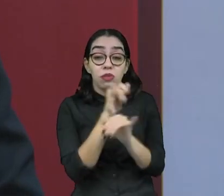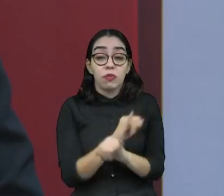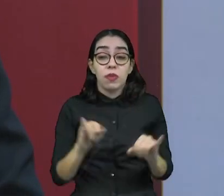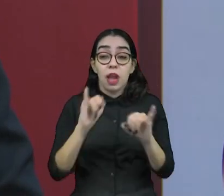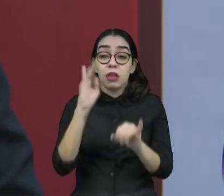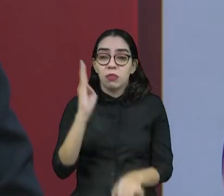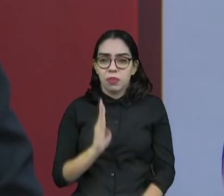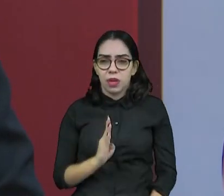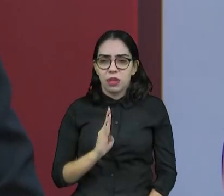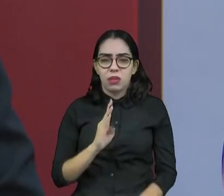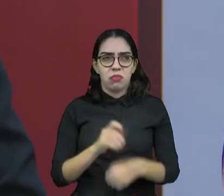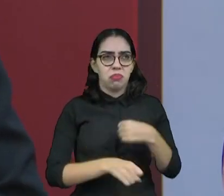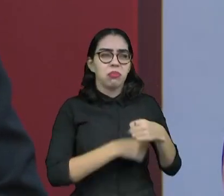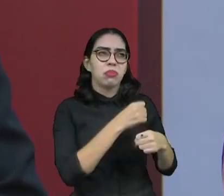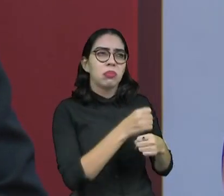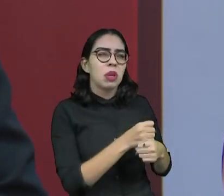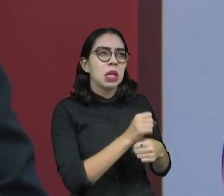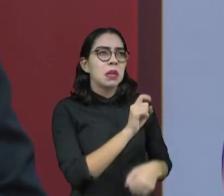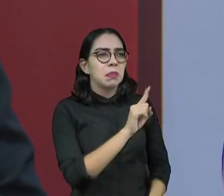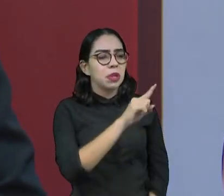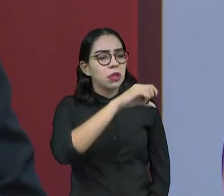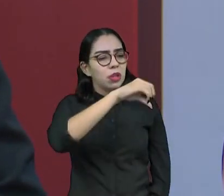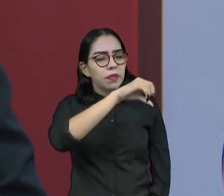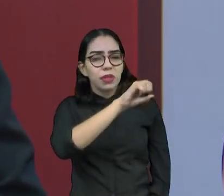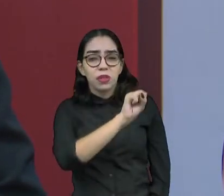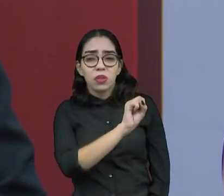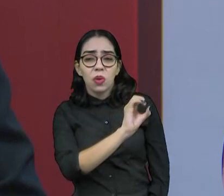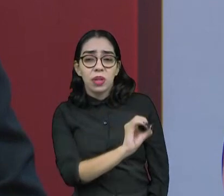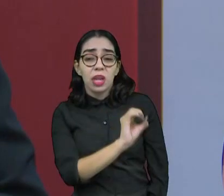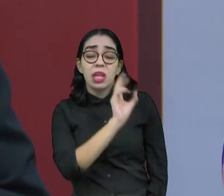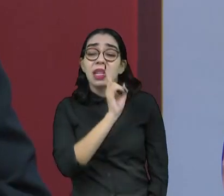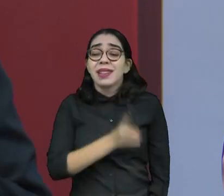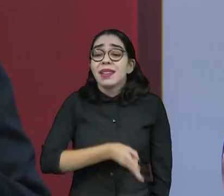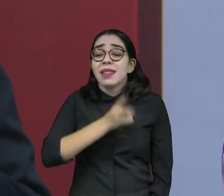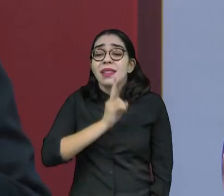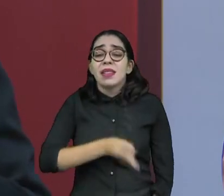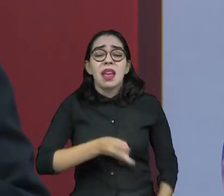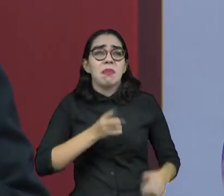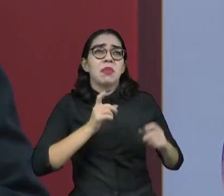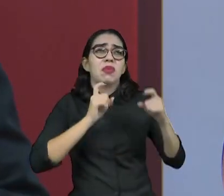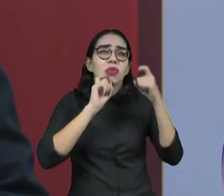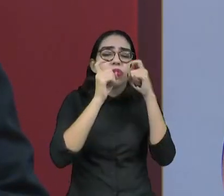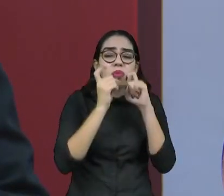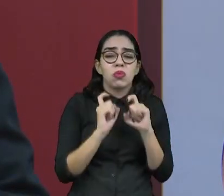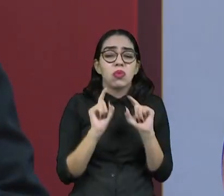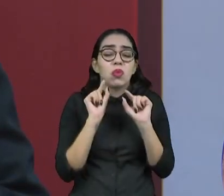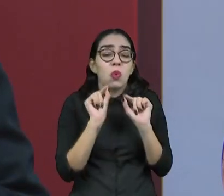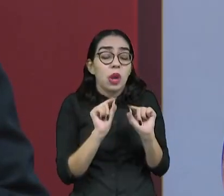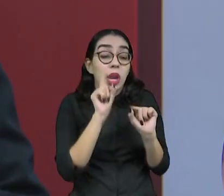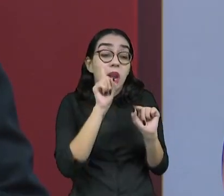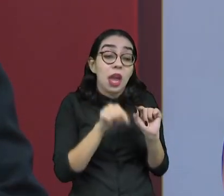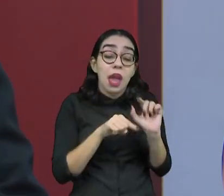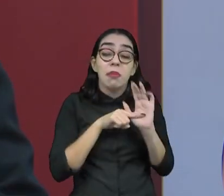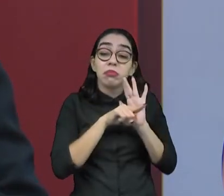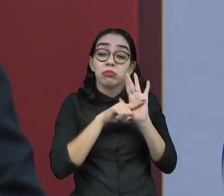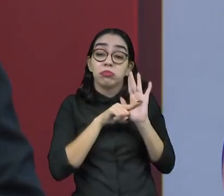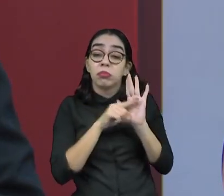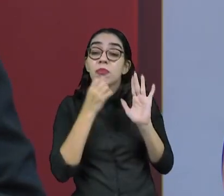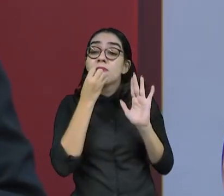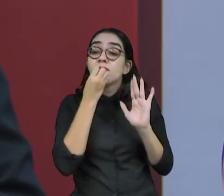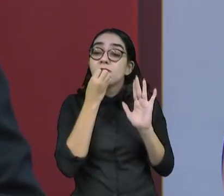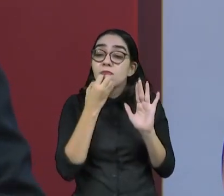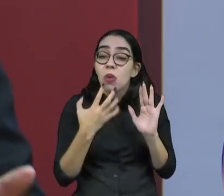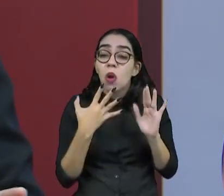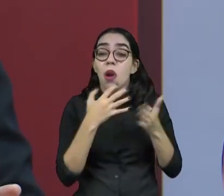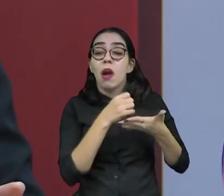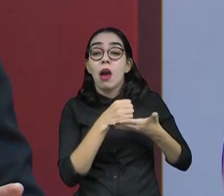na década de 80, e sempre houve essa discussão, né? A pesquisa sempre foi apresentada como um aliado por quem está na frente, sempre